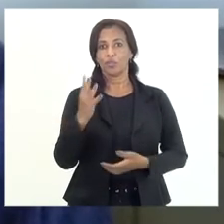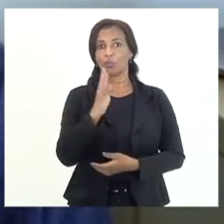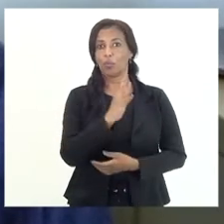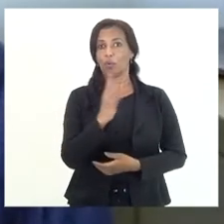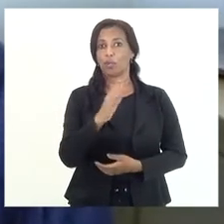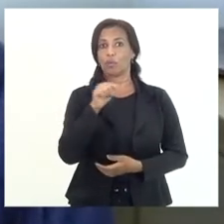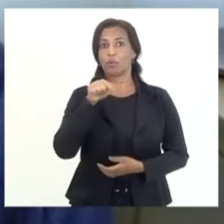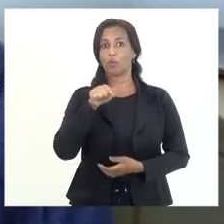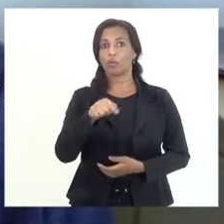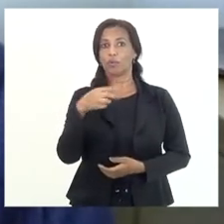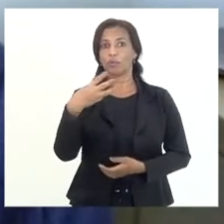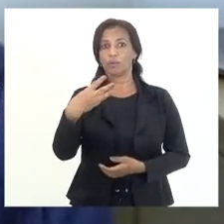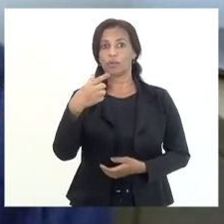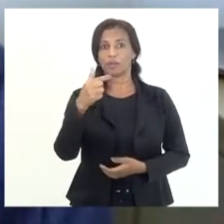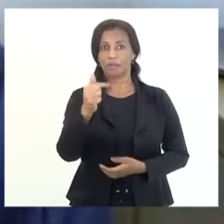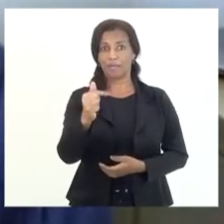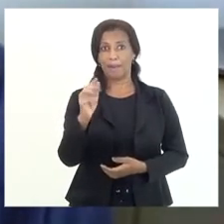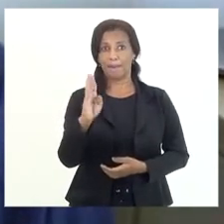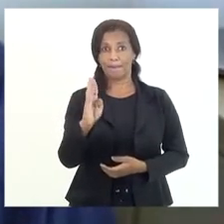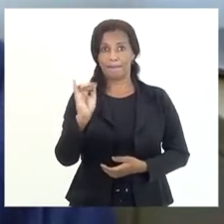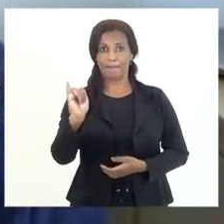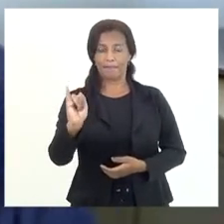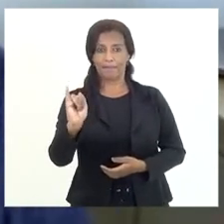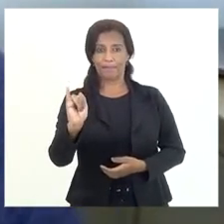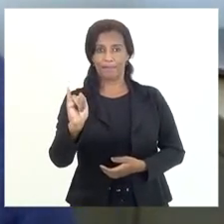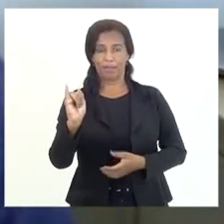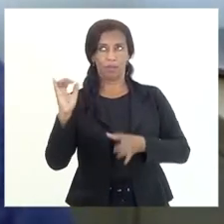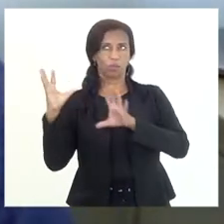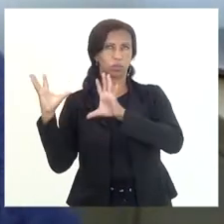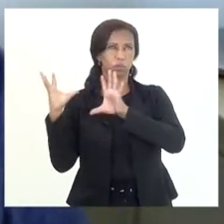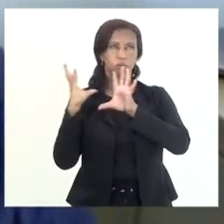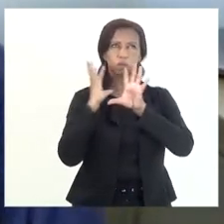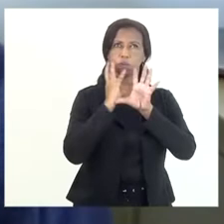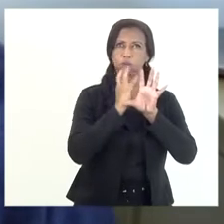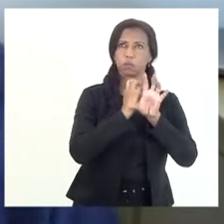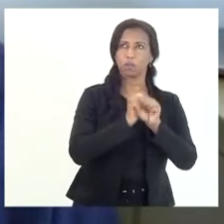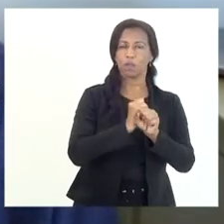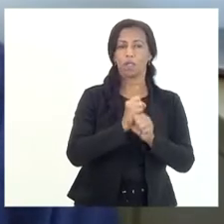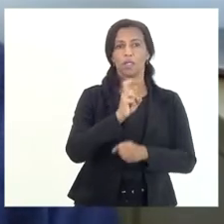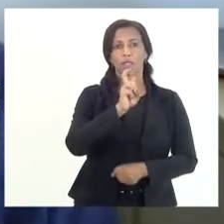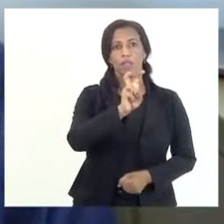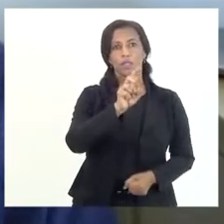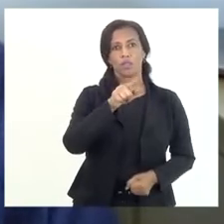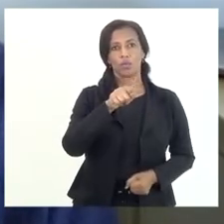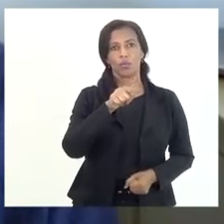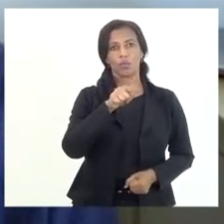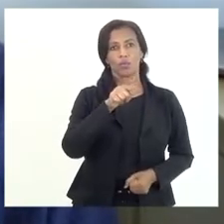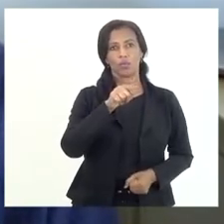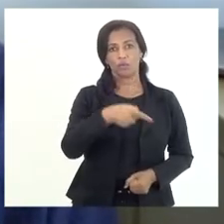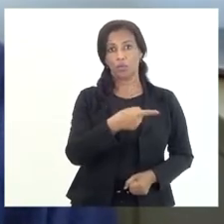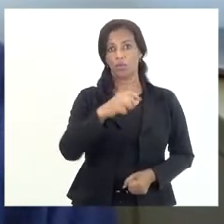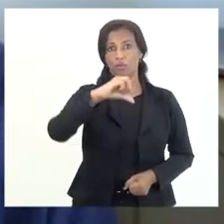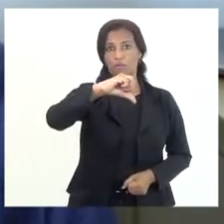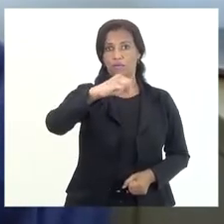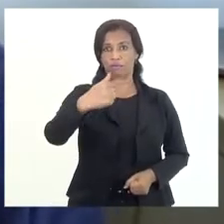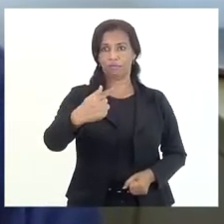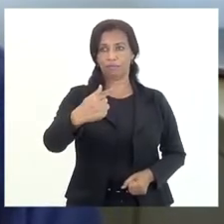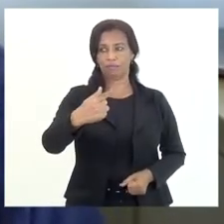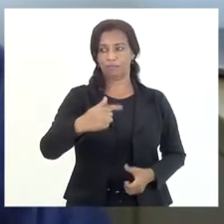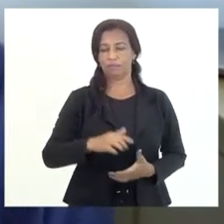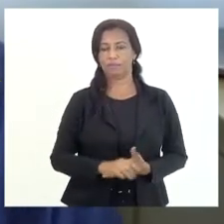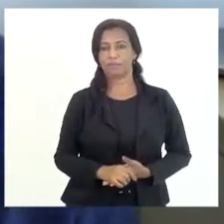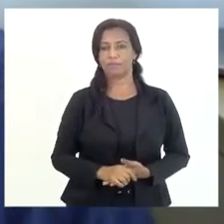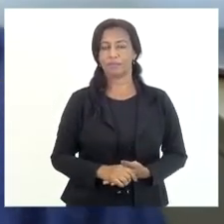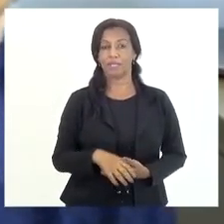,37 bilhões, de um total de 5,97, 5